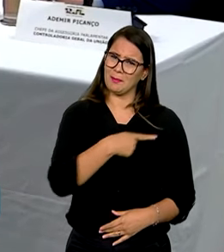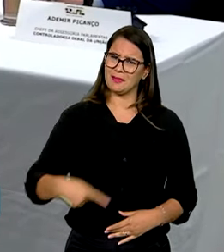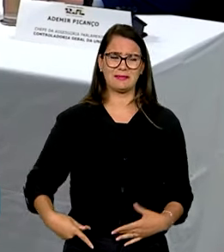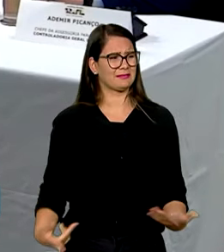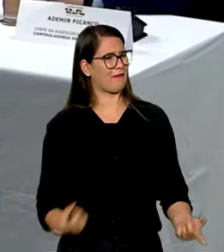chorar.